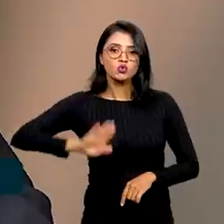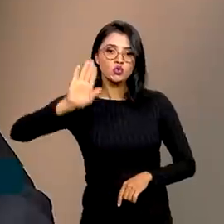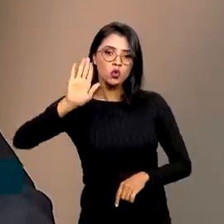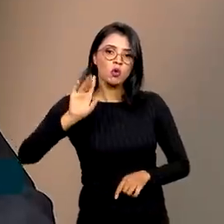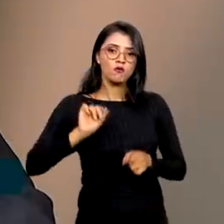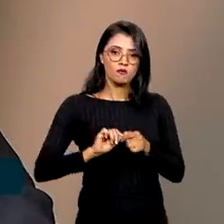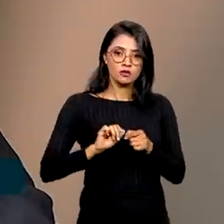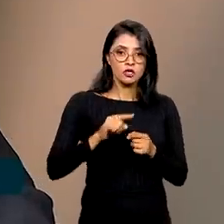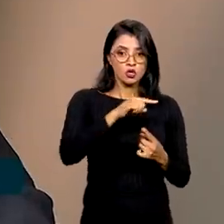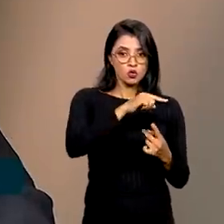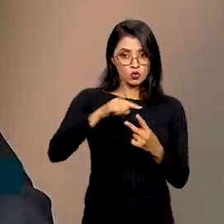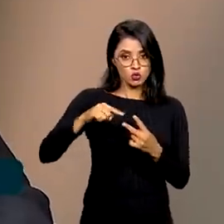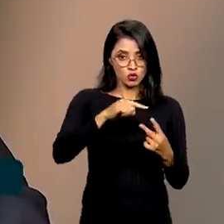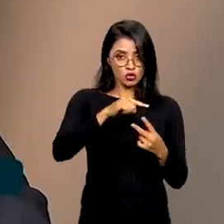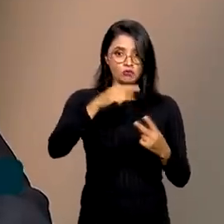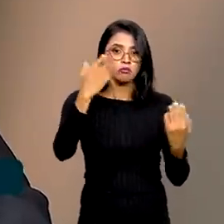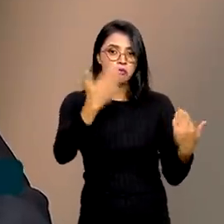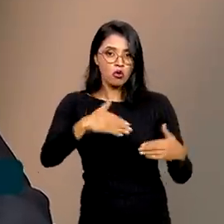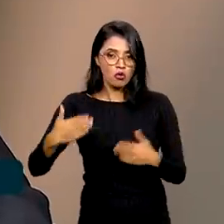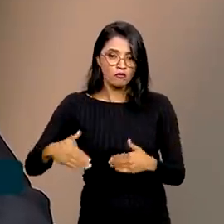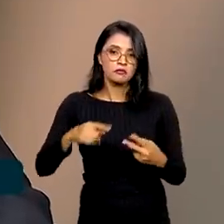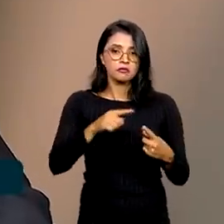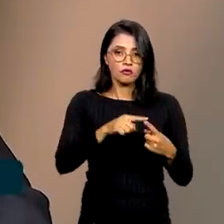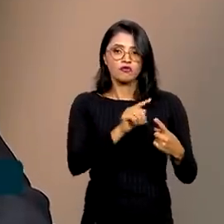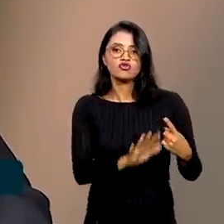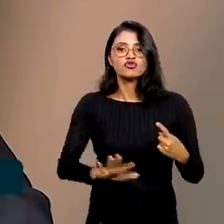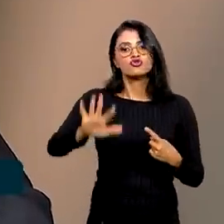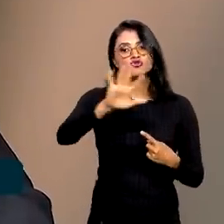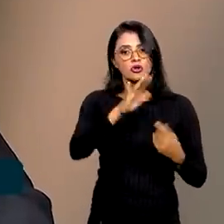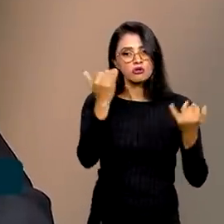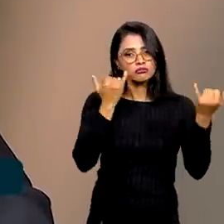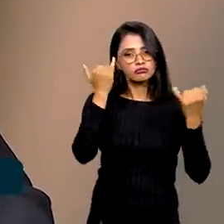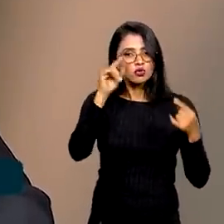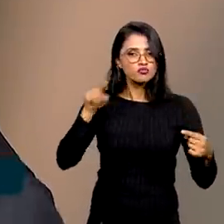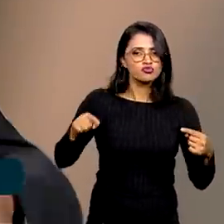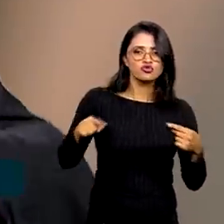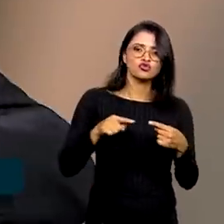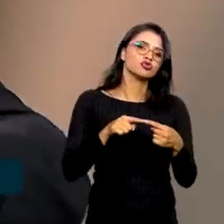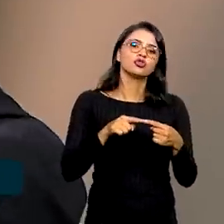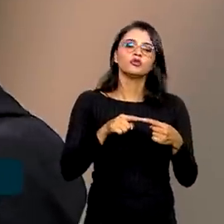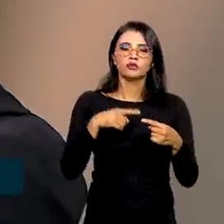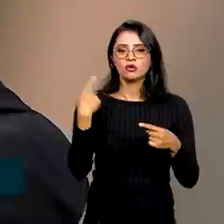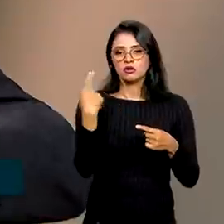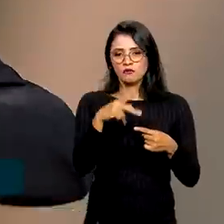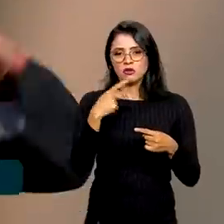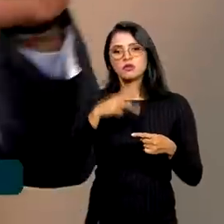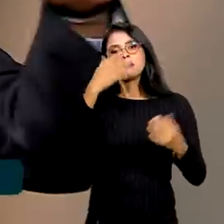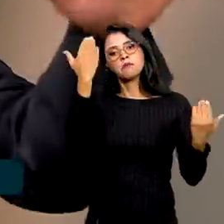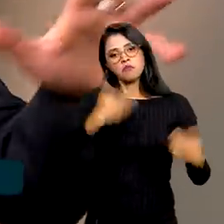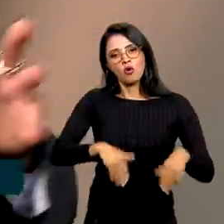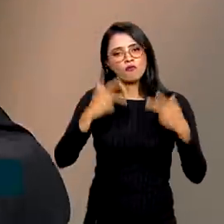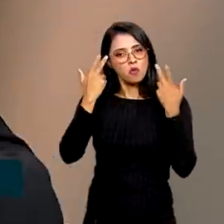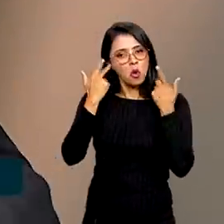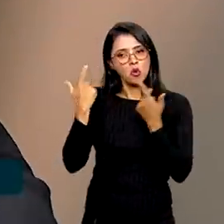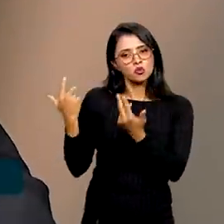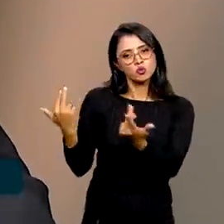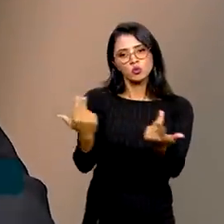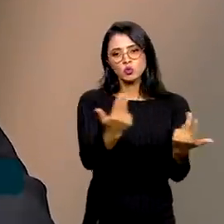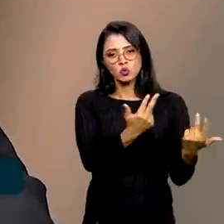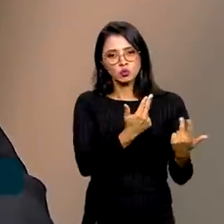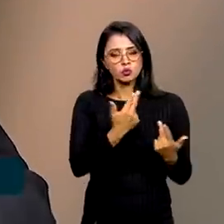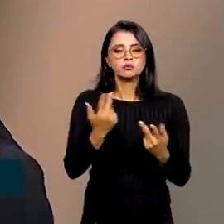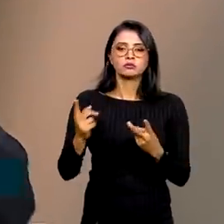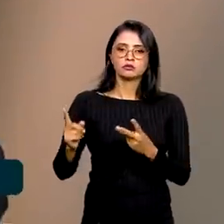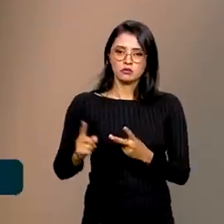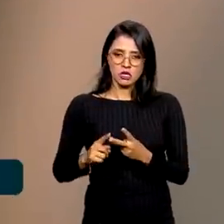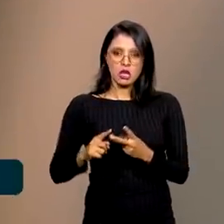fazer dois tipos de prova. Uma prova geral, de conhecimentos objetivos, que vai ser uma prova comum para todos os candidatos.